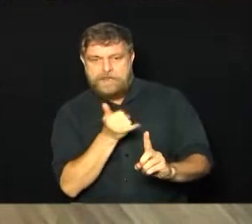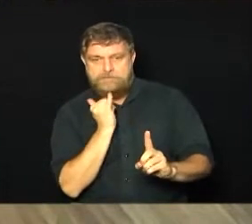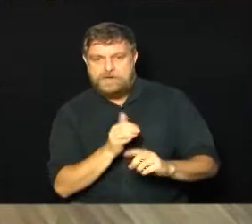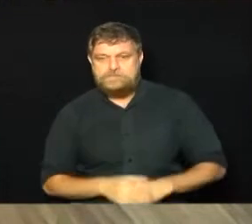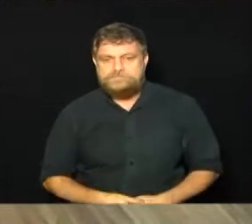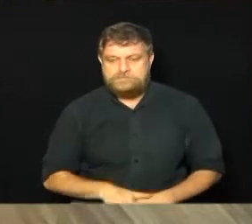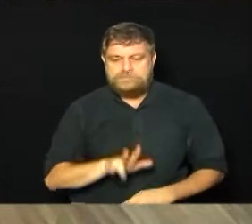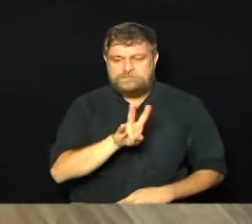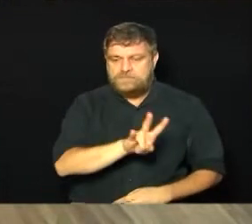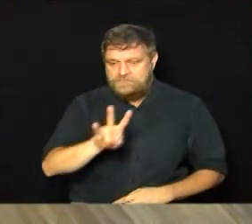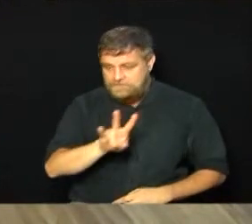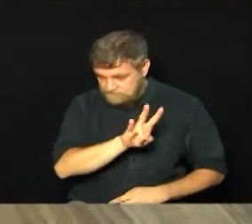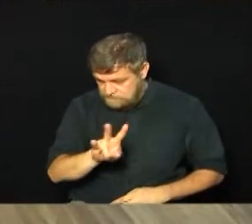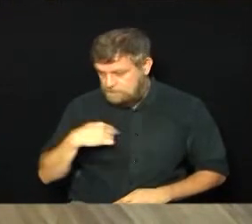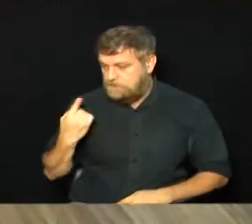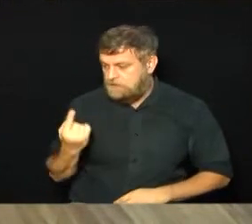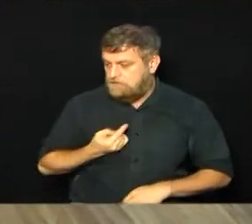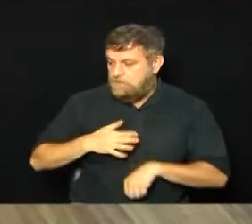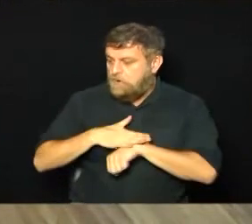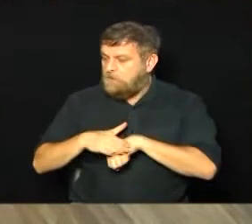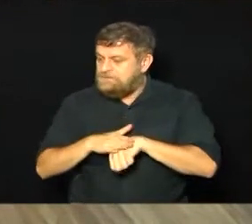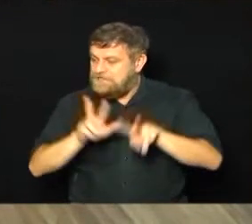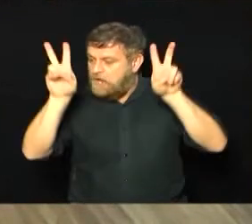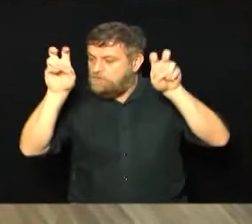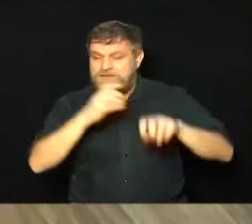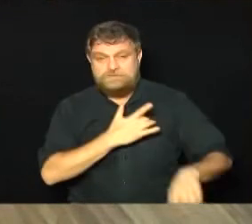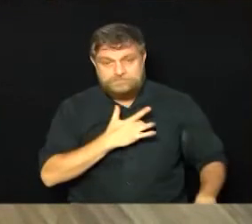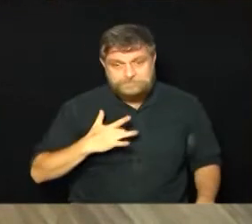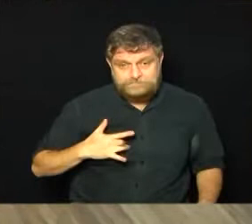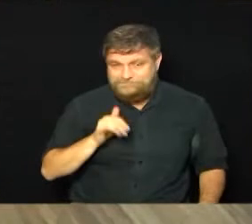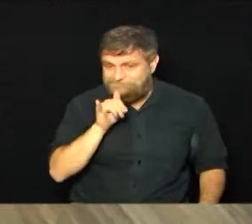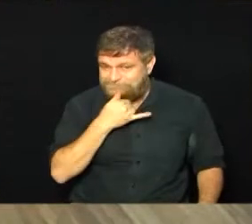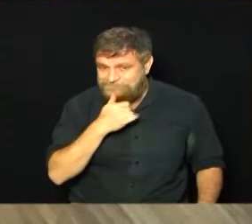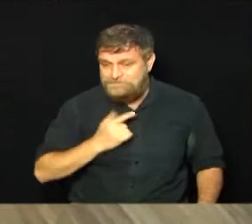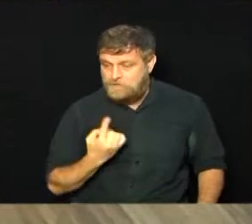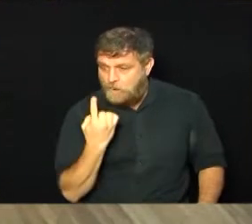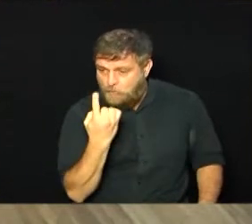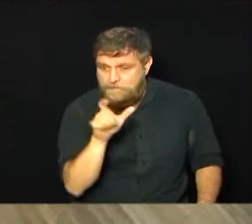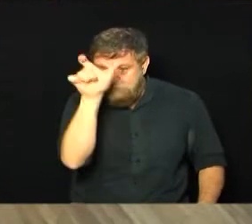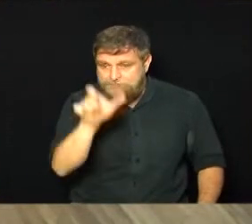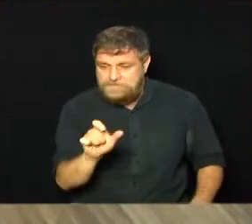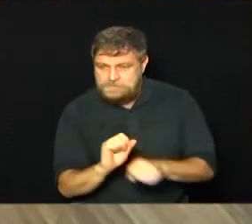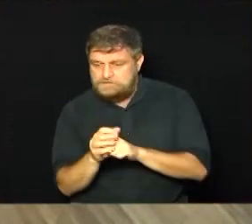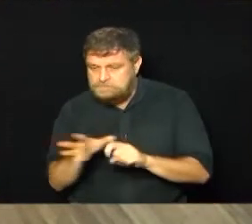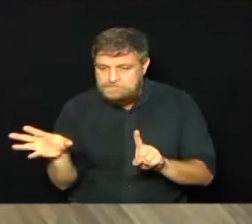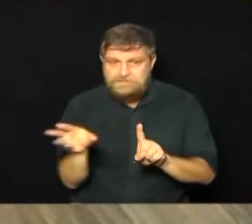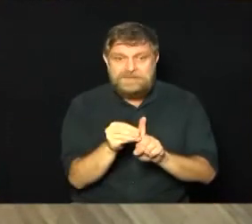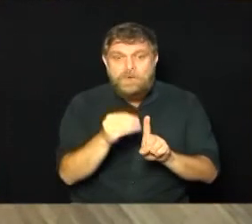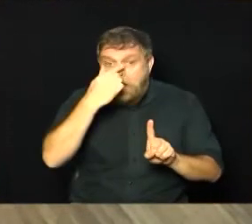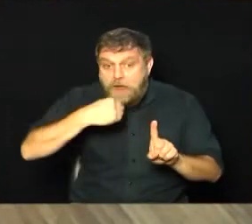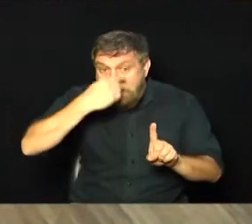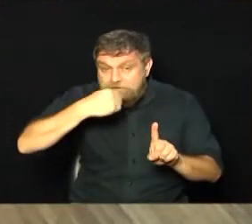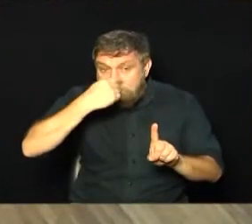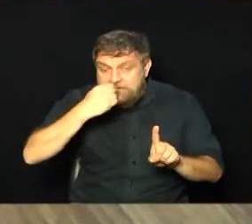vamos continuar falando aqui sobre saúde, infelizmente, com o caso registrado de morte pelo vírus influenza.